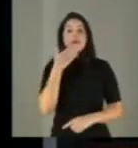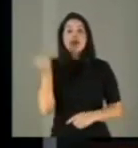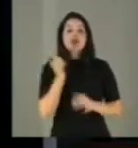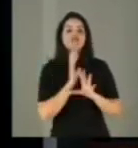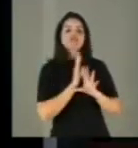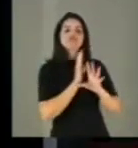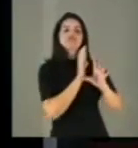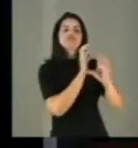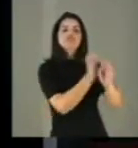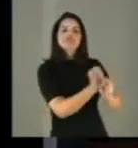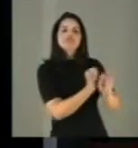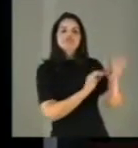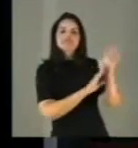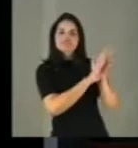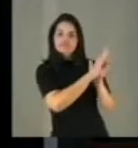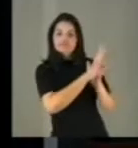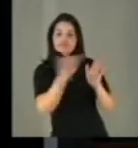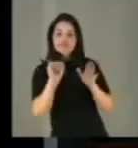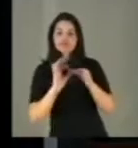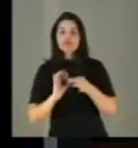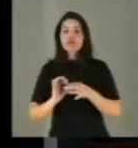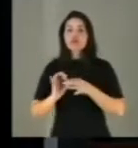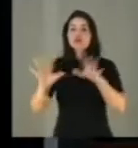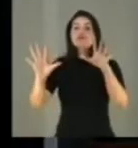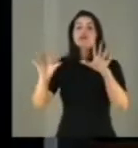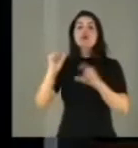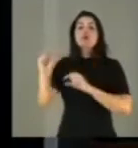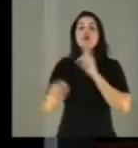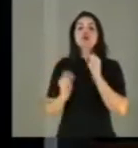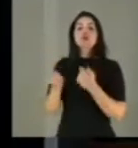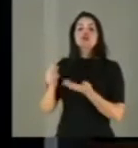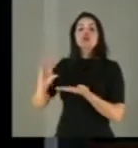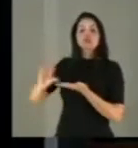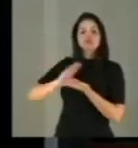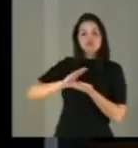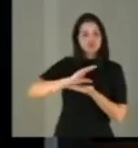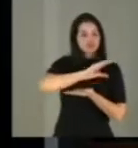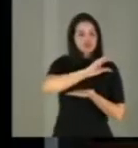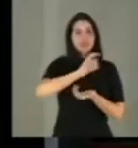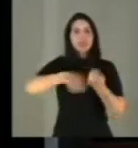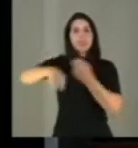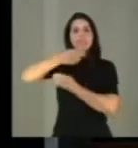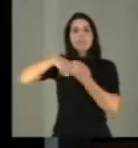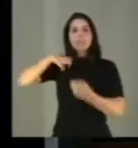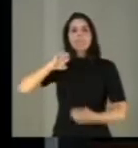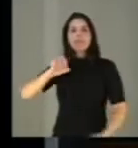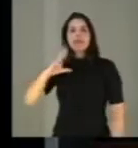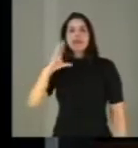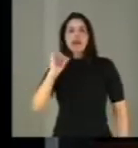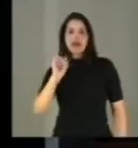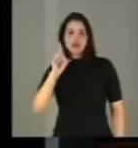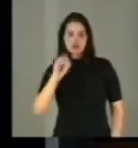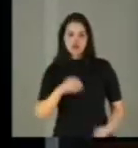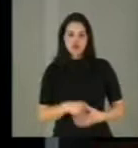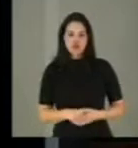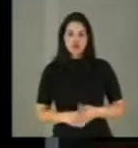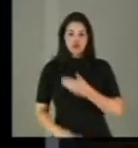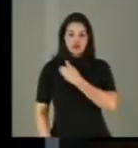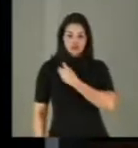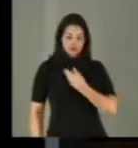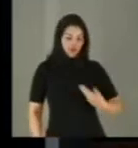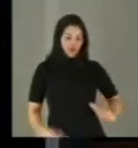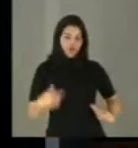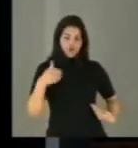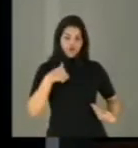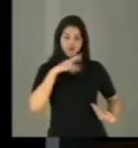advirão da livre alocação de recursos pelo mercado. O Estado seria um complicador,